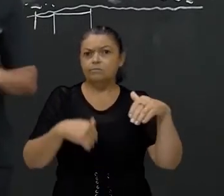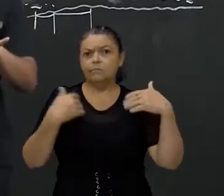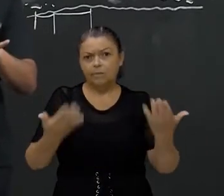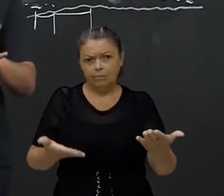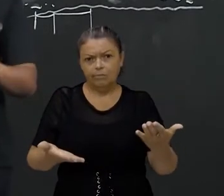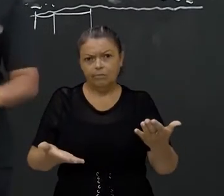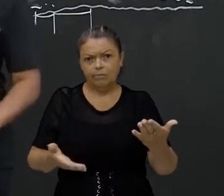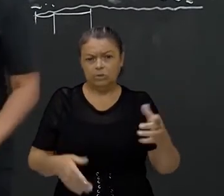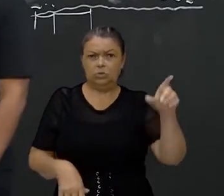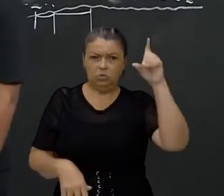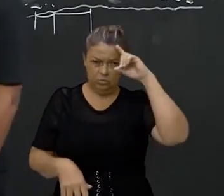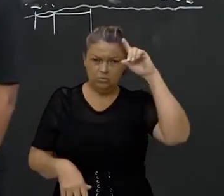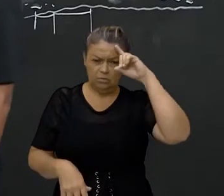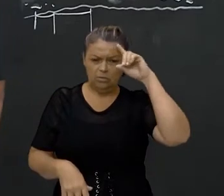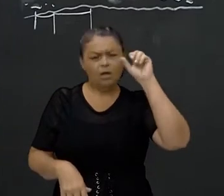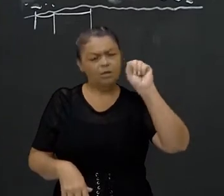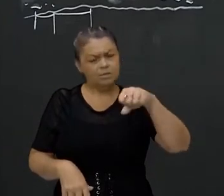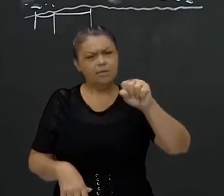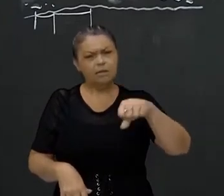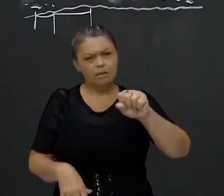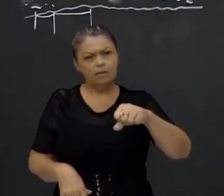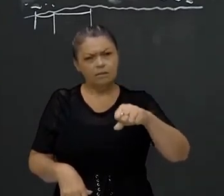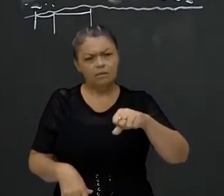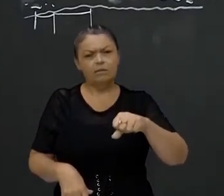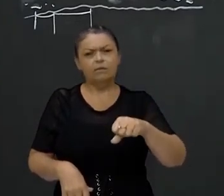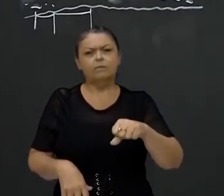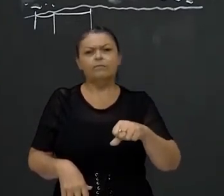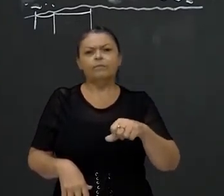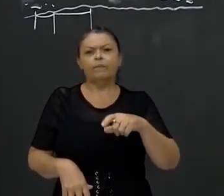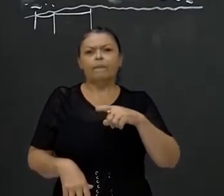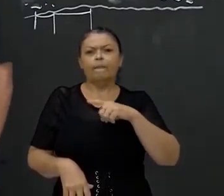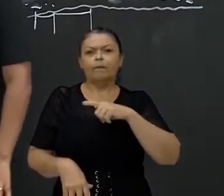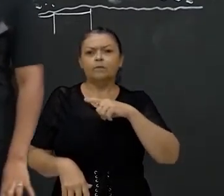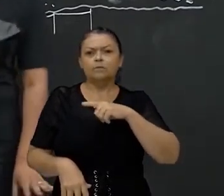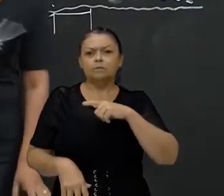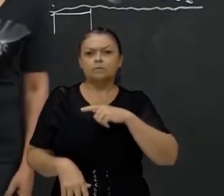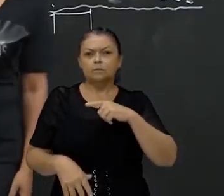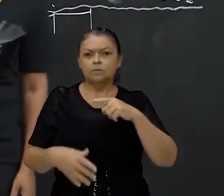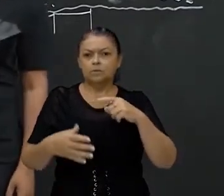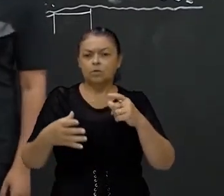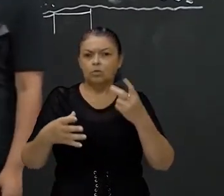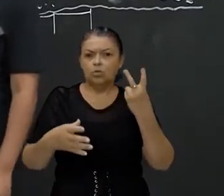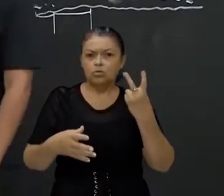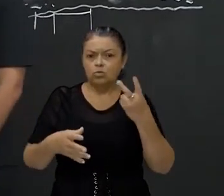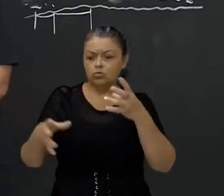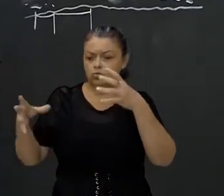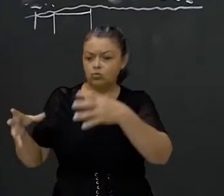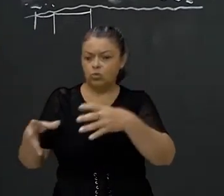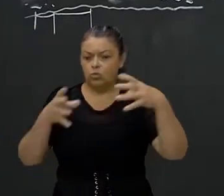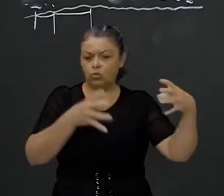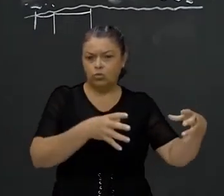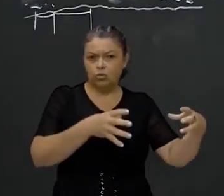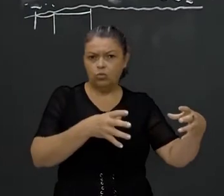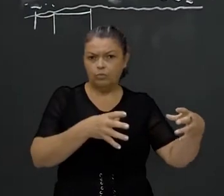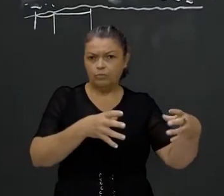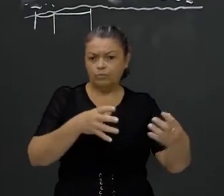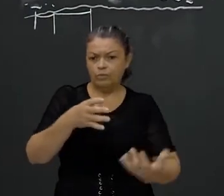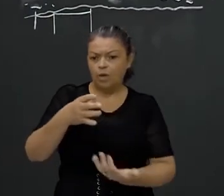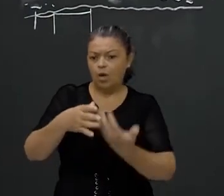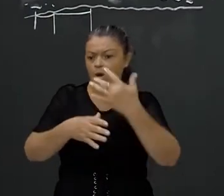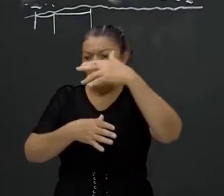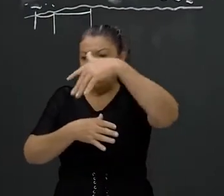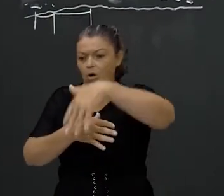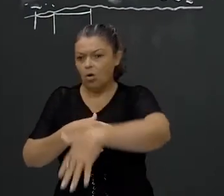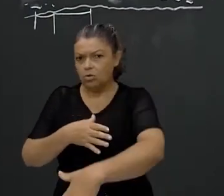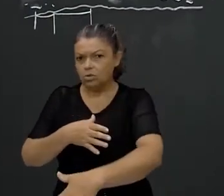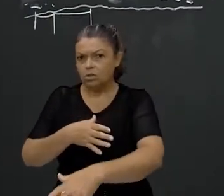nosso cotidiano? Estão. As rochas magmáticas, nós vamos subdividir em dois grupos. As rochas vulcânicas e as